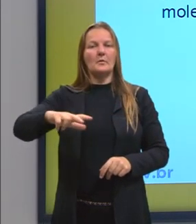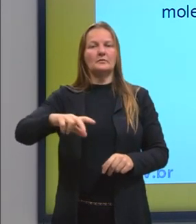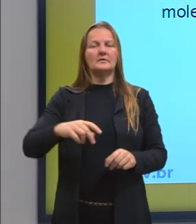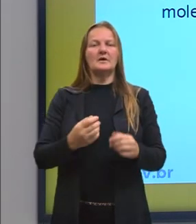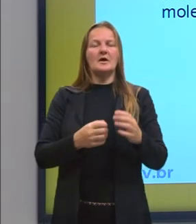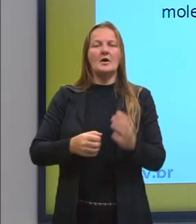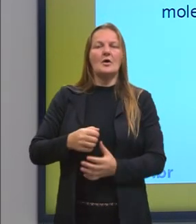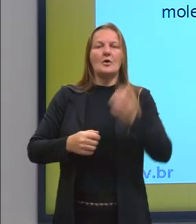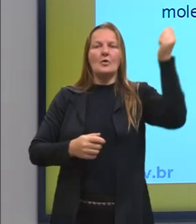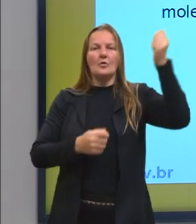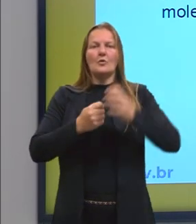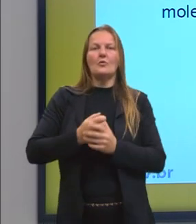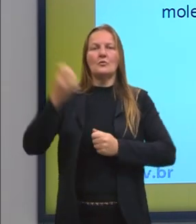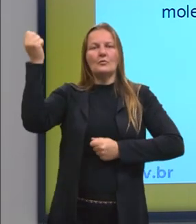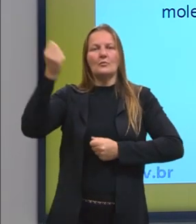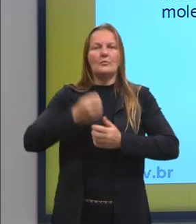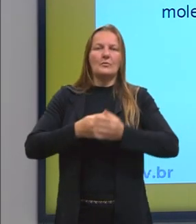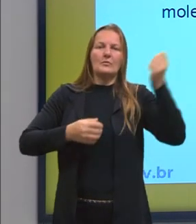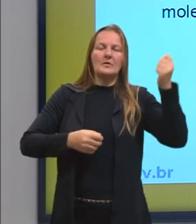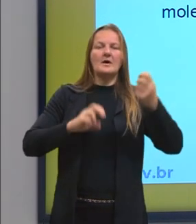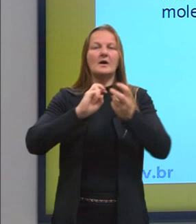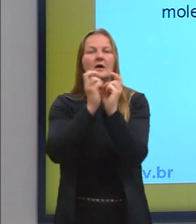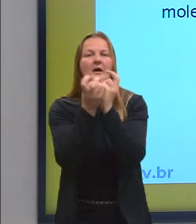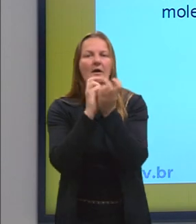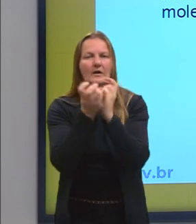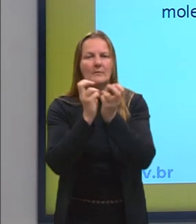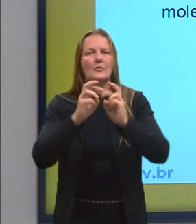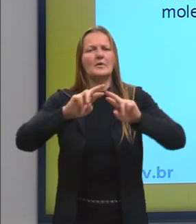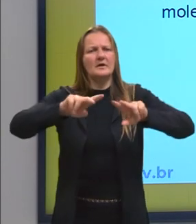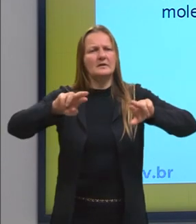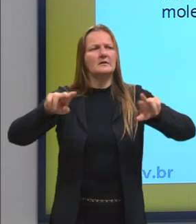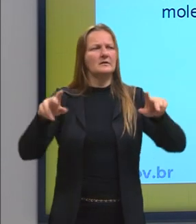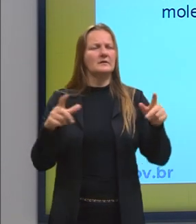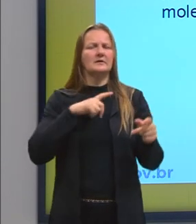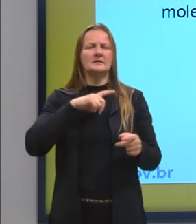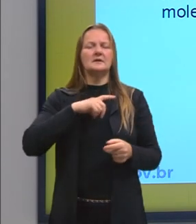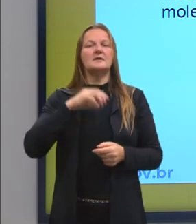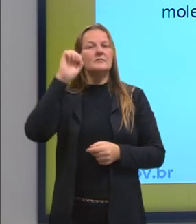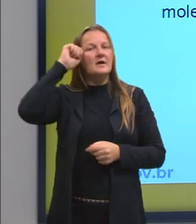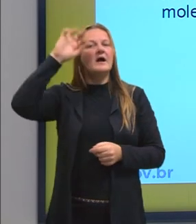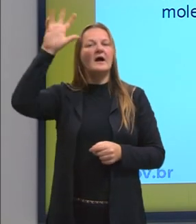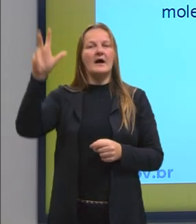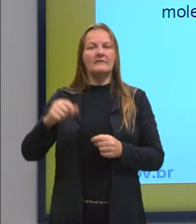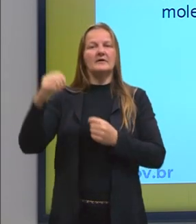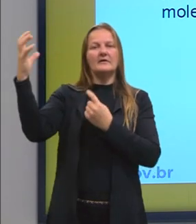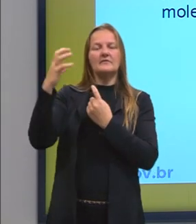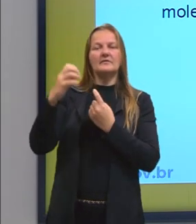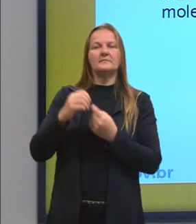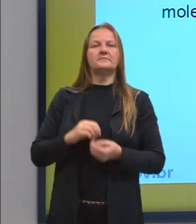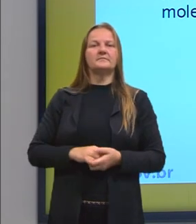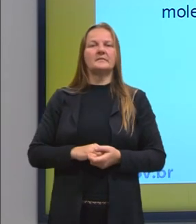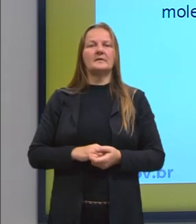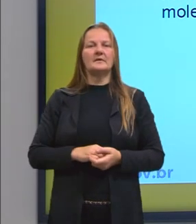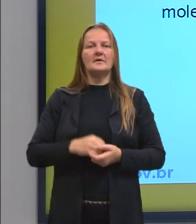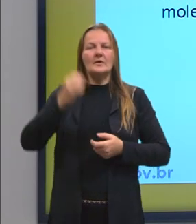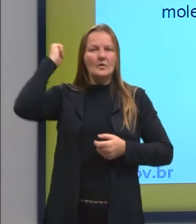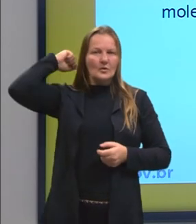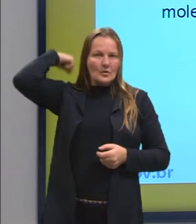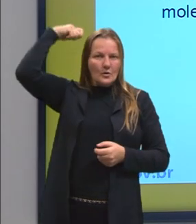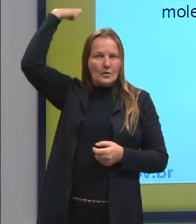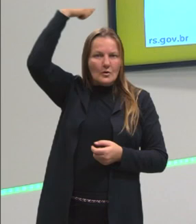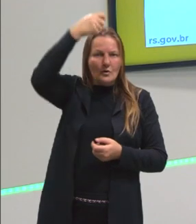frevo, cavalhada, capoeira, também de origem africana, iemanjá. Aqui já